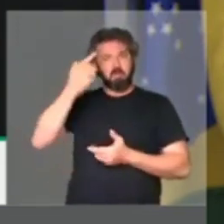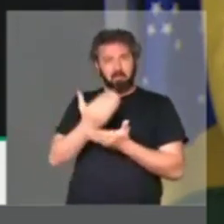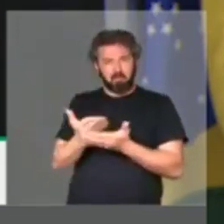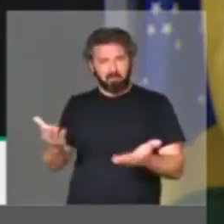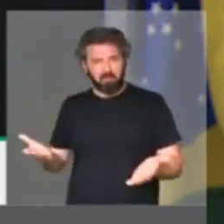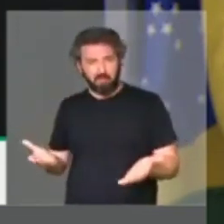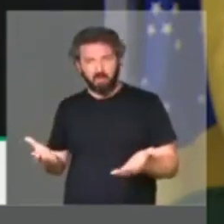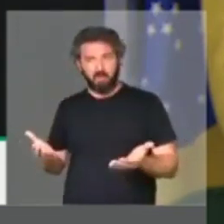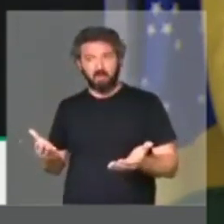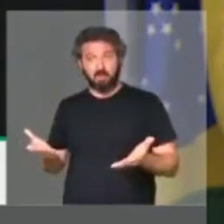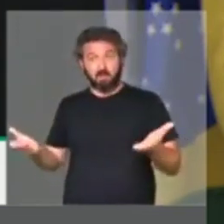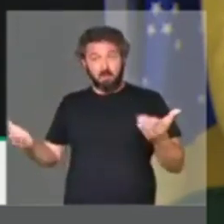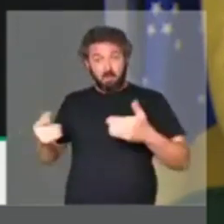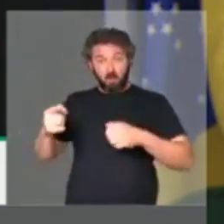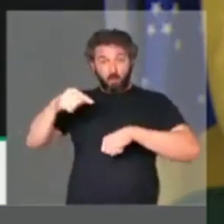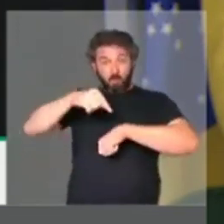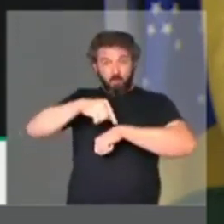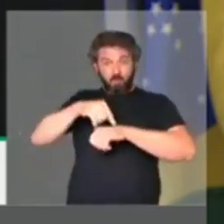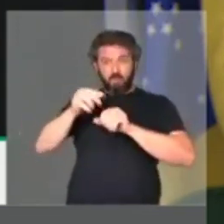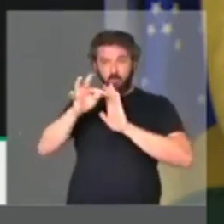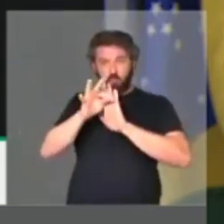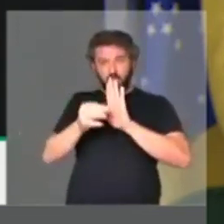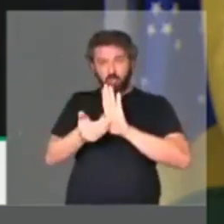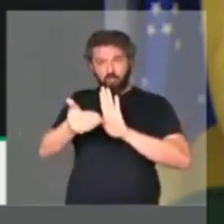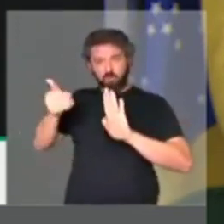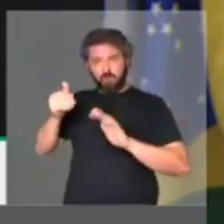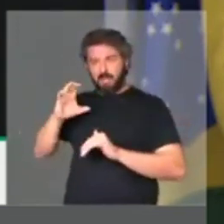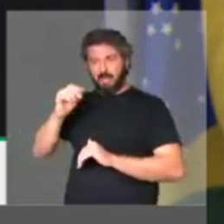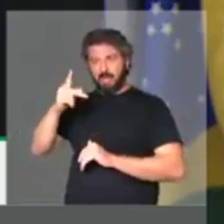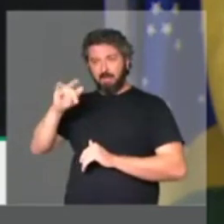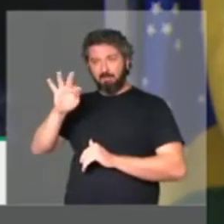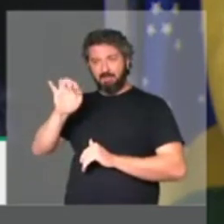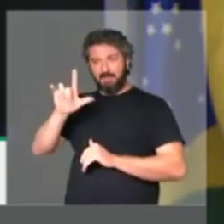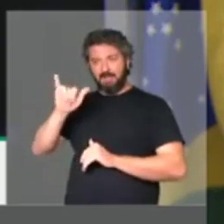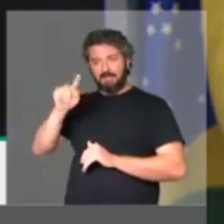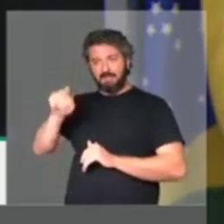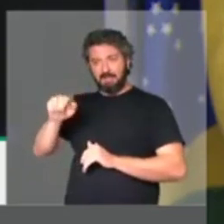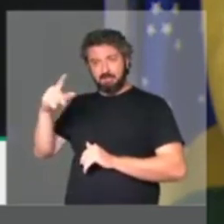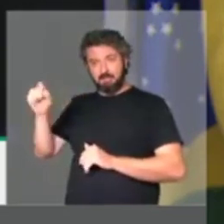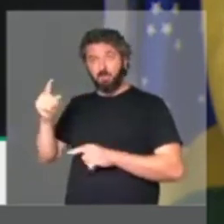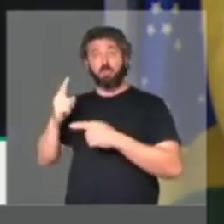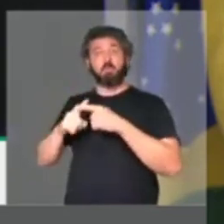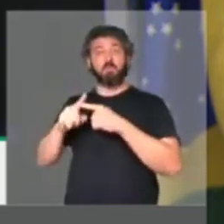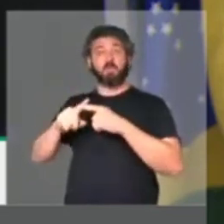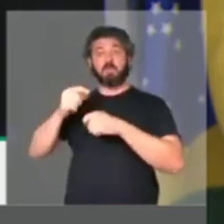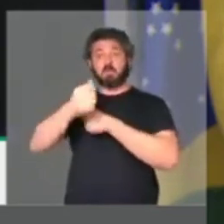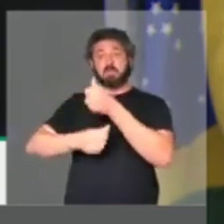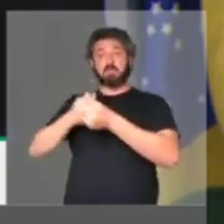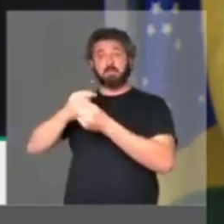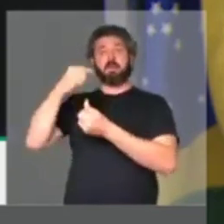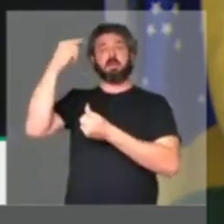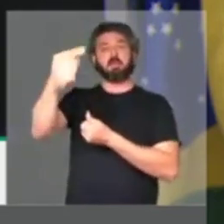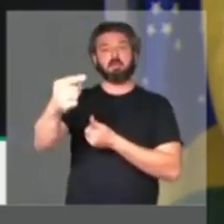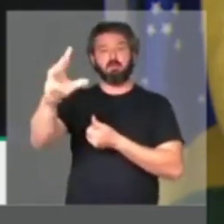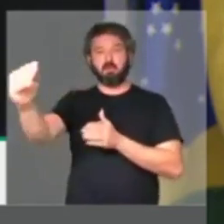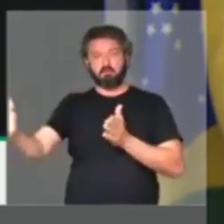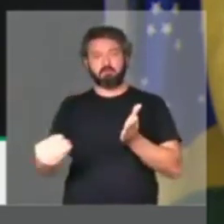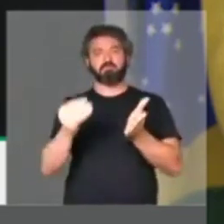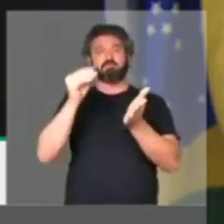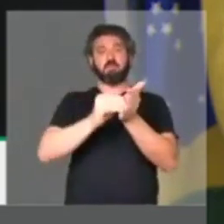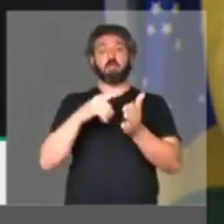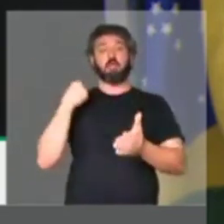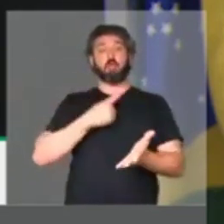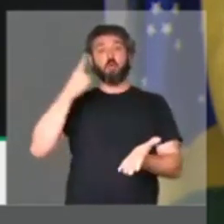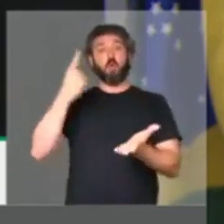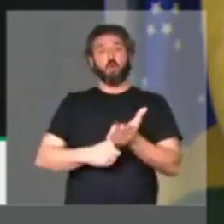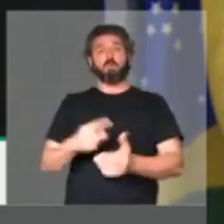derrota ter saído neste momento do texto a capitalização, porque virá no próximo semestre, este é um compromisso